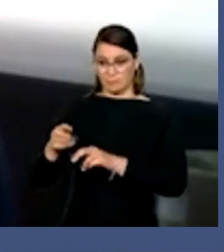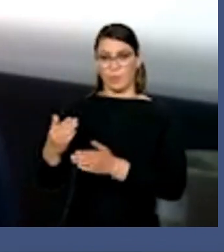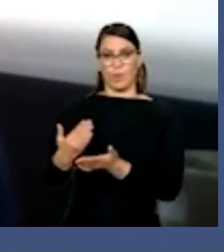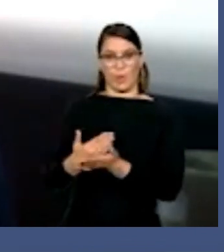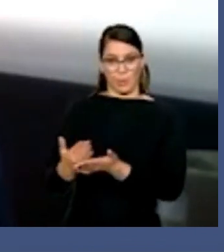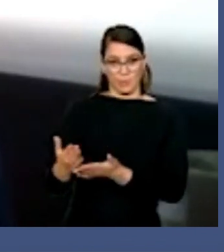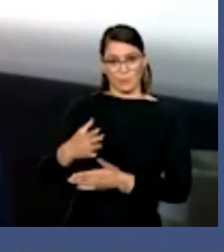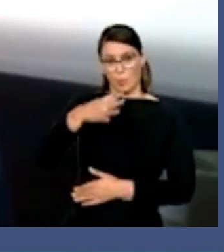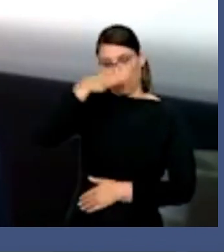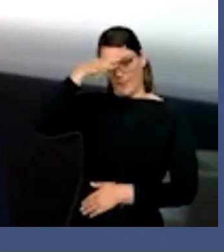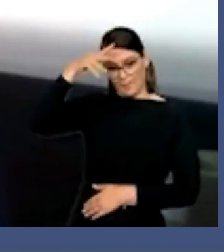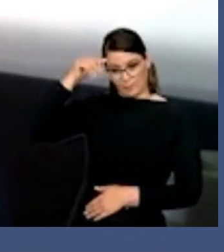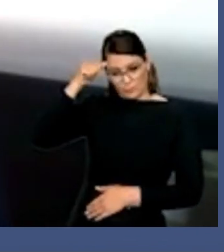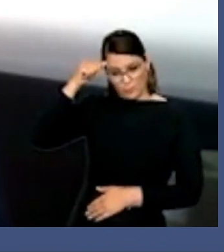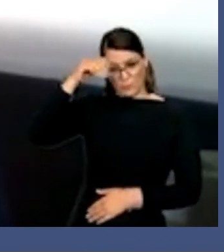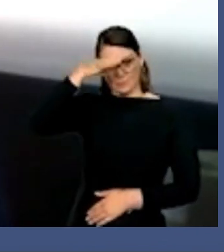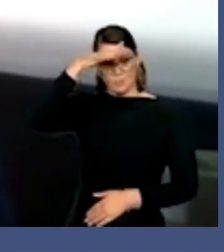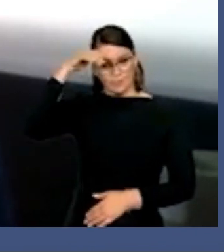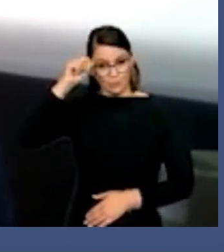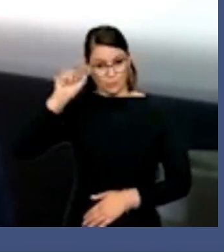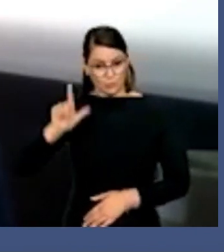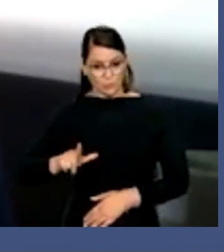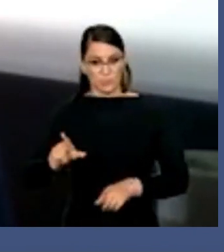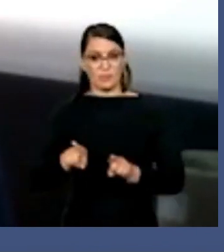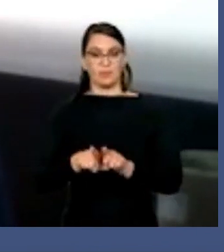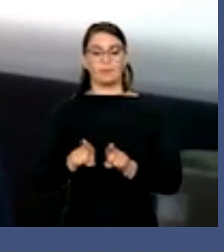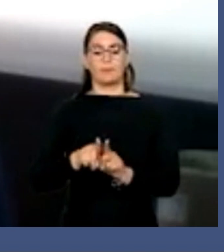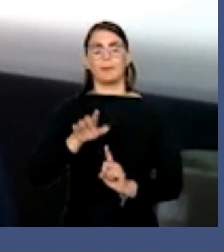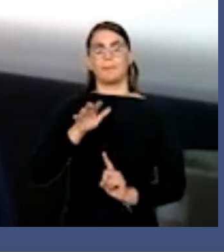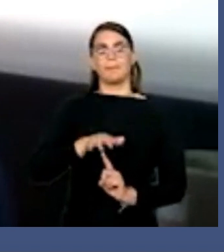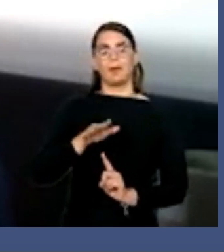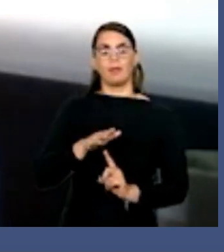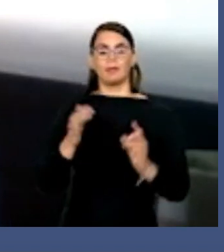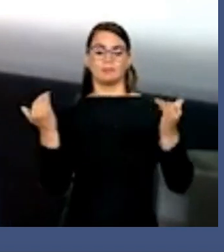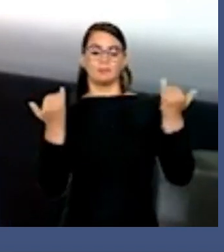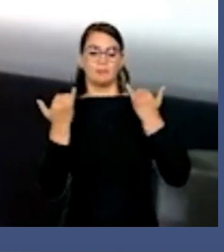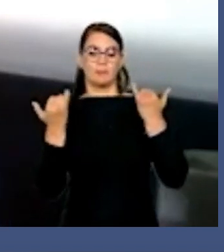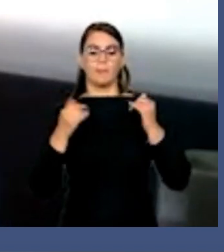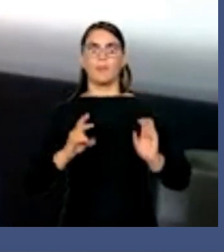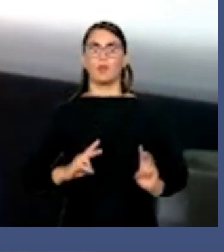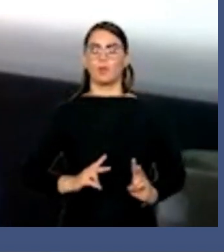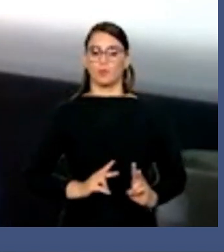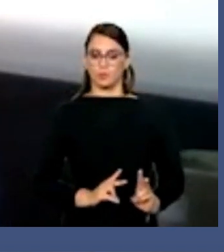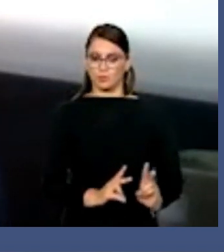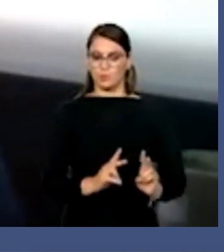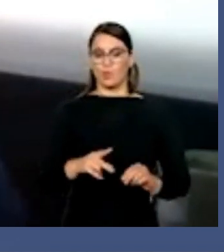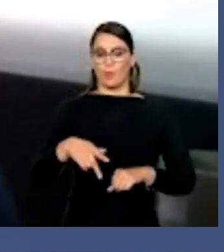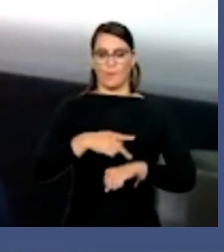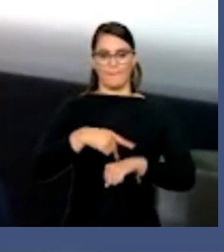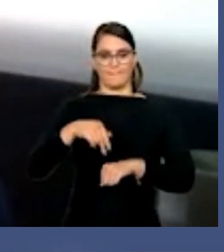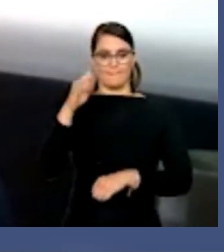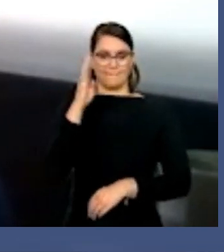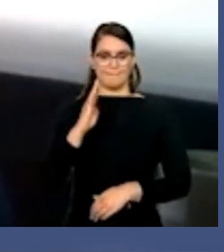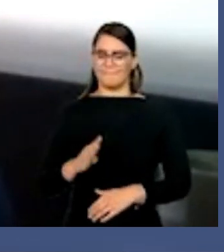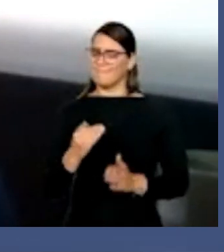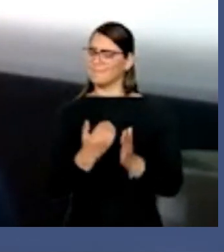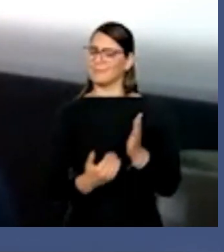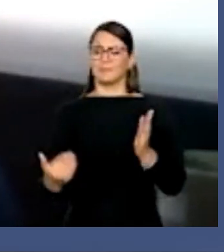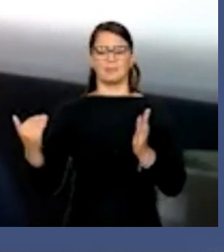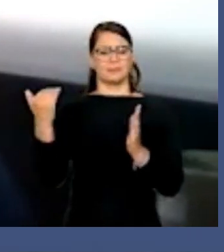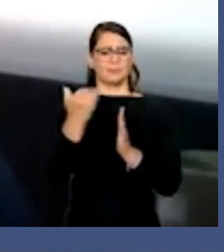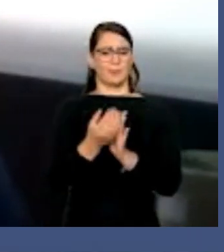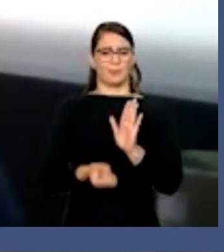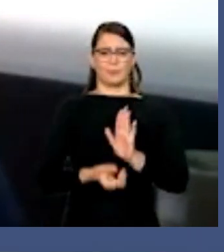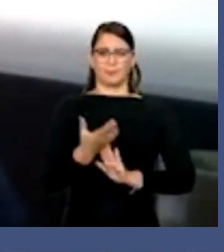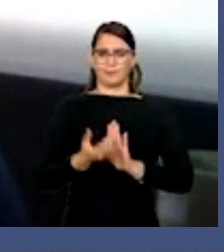Mato Grosso, Mato Grosso do Sul e no Paraná. Esses dados mantêm a posição do Brasil como o maior produtor de soja do